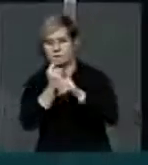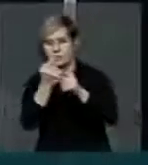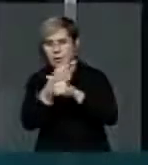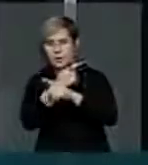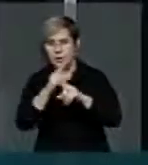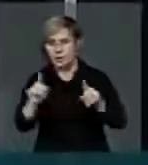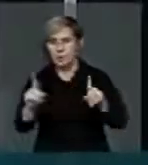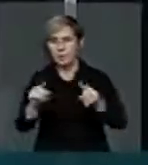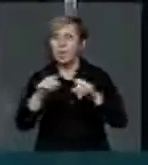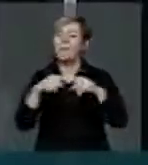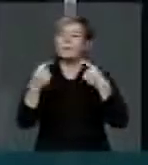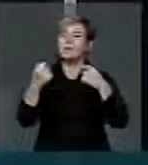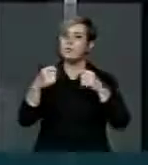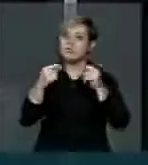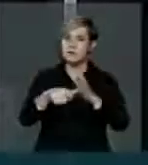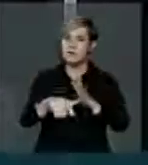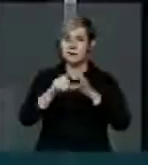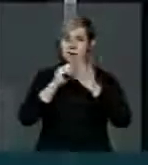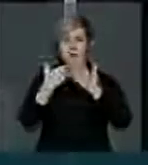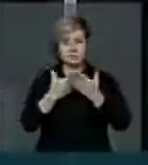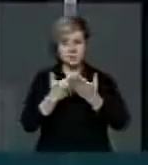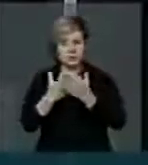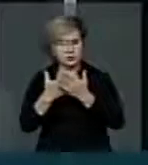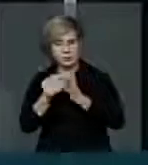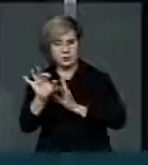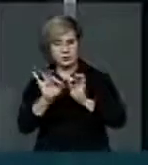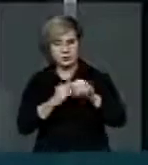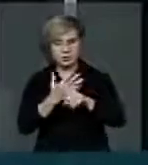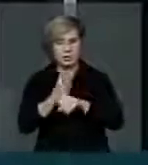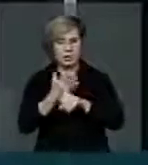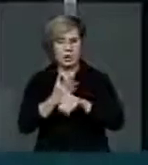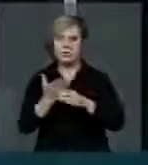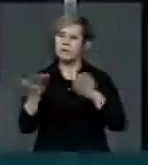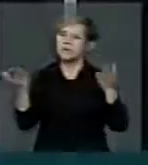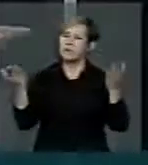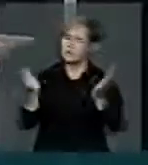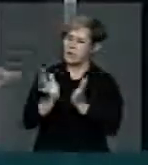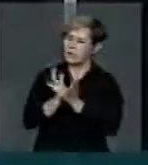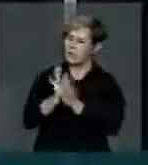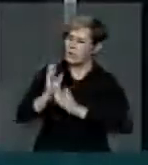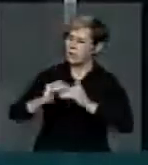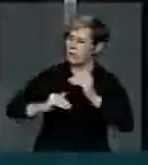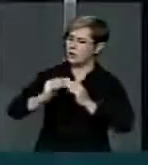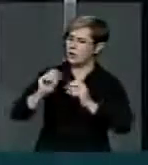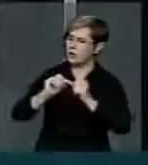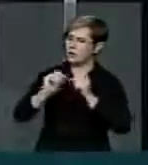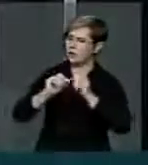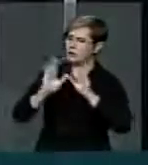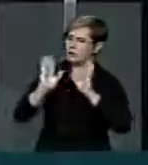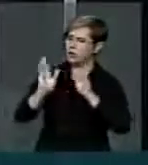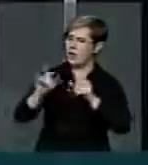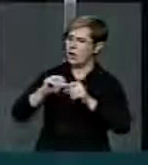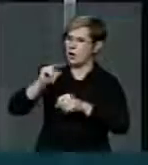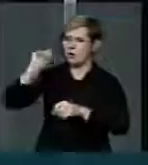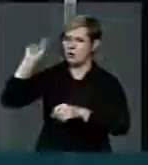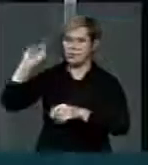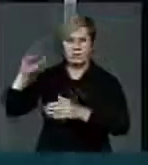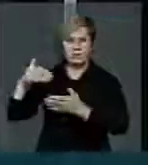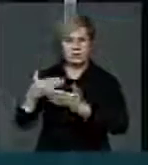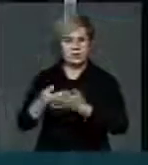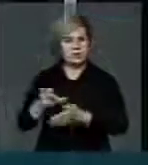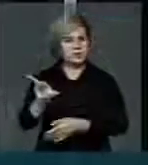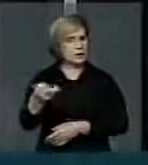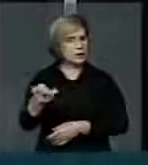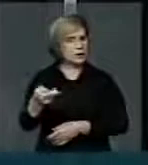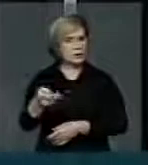sejam preparados para isso. Dizer agora que eles estão fazendo, que já fazem, é um erro grosseiro. Se há erro dentro